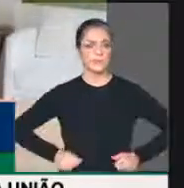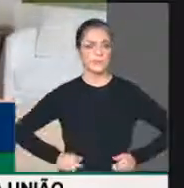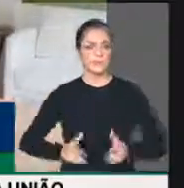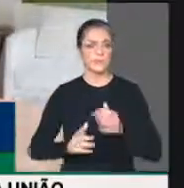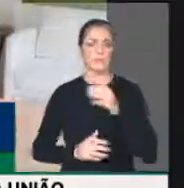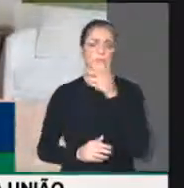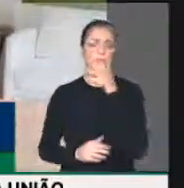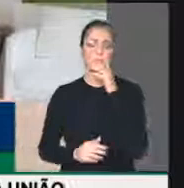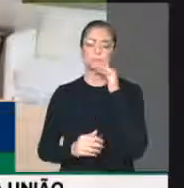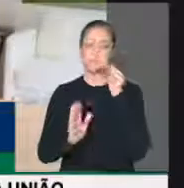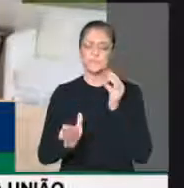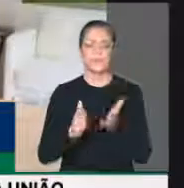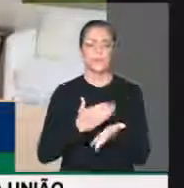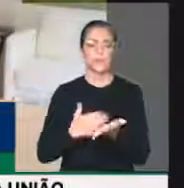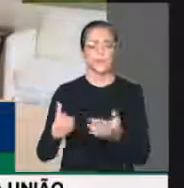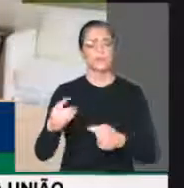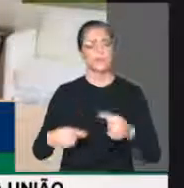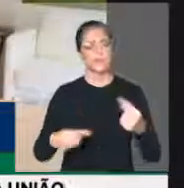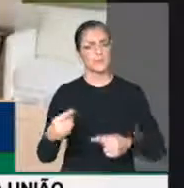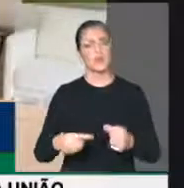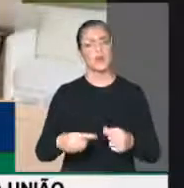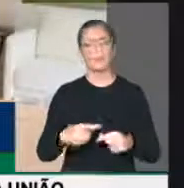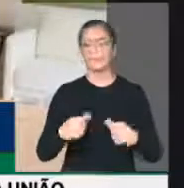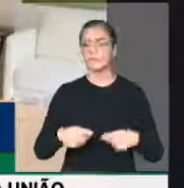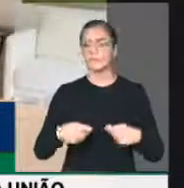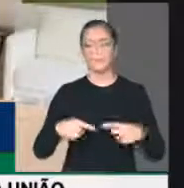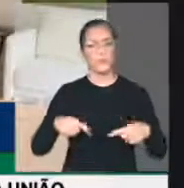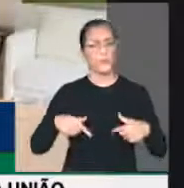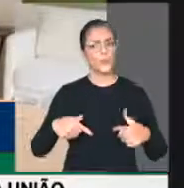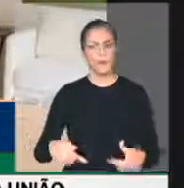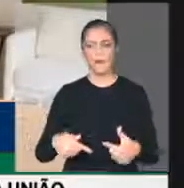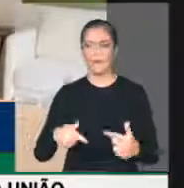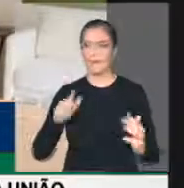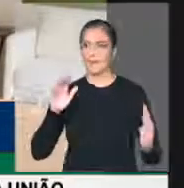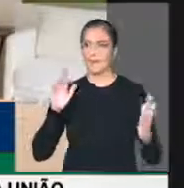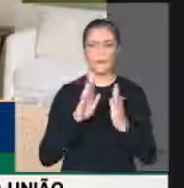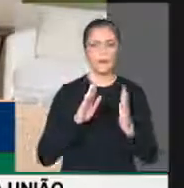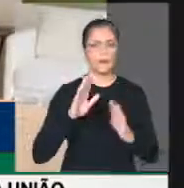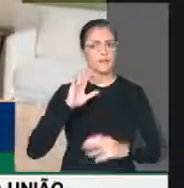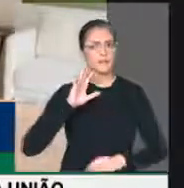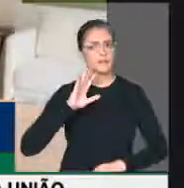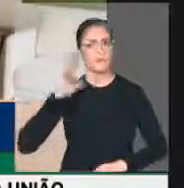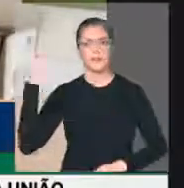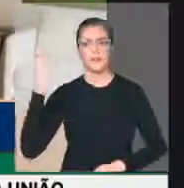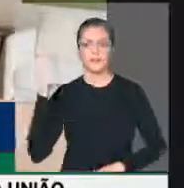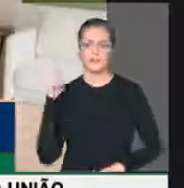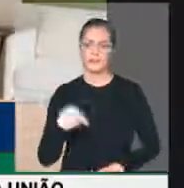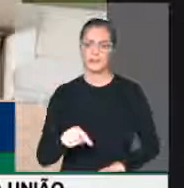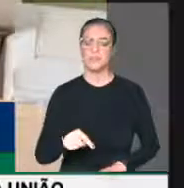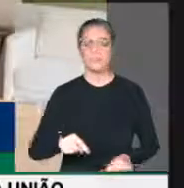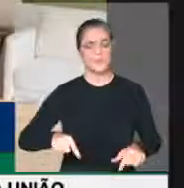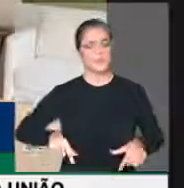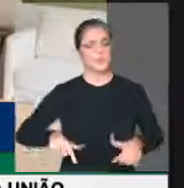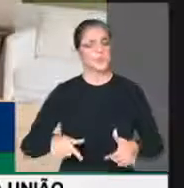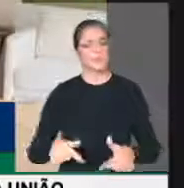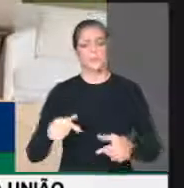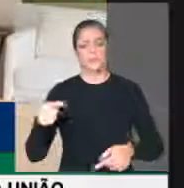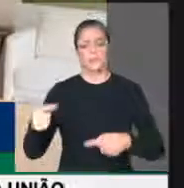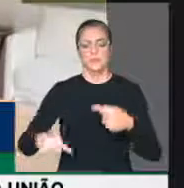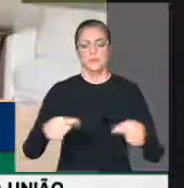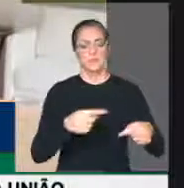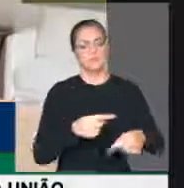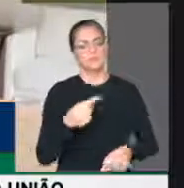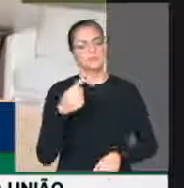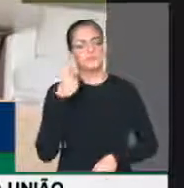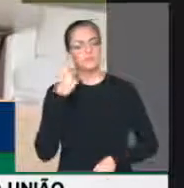começado na Câmara, iniciado, mas é um debate que tem que ser encarado. Nós temos que trabalhar, de fato, com esse debate, com essa discussão, para abrir